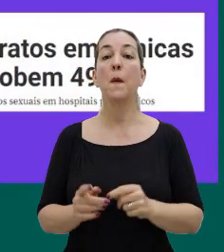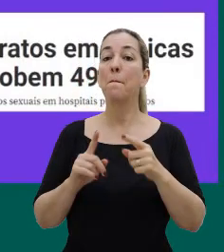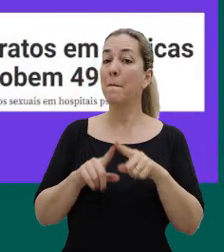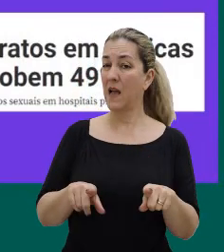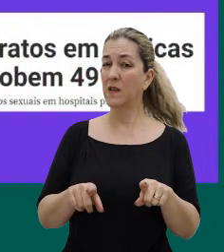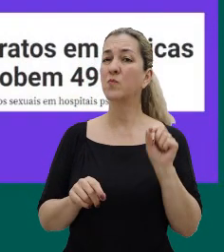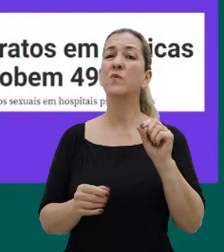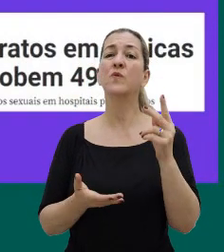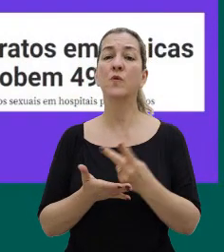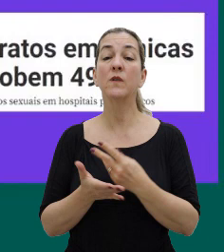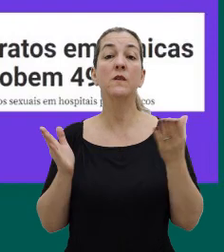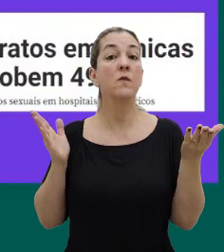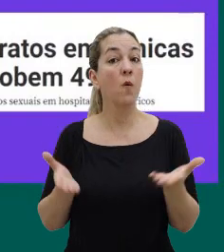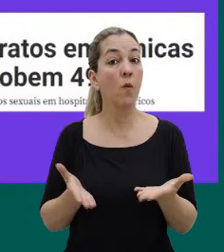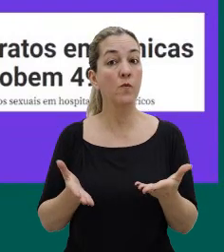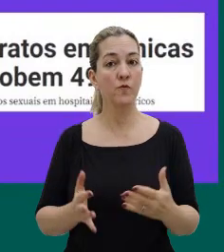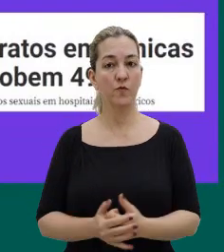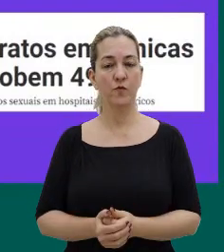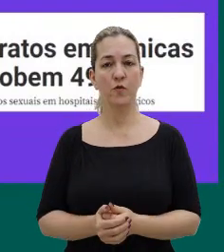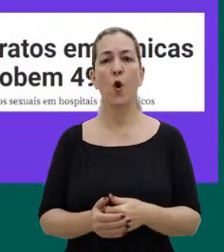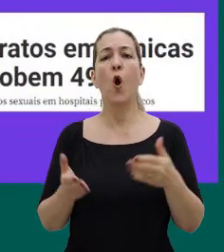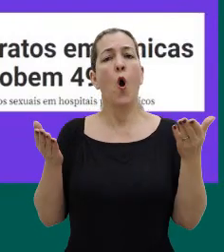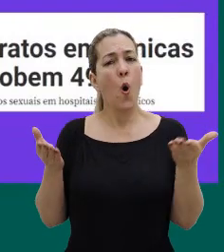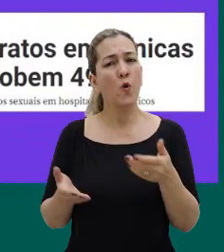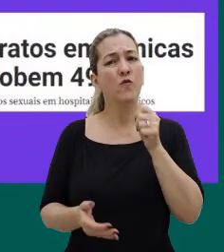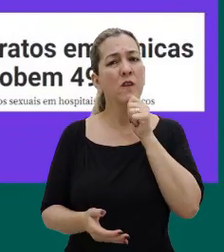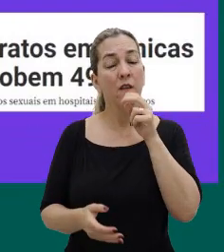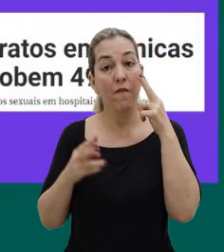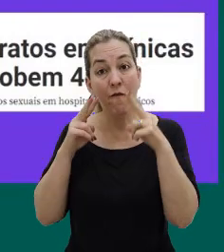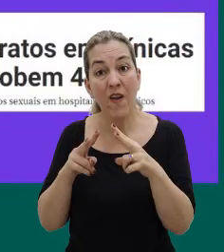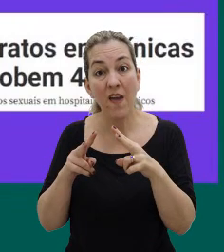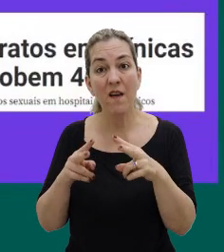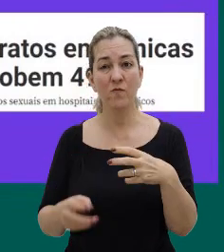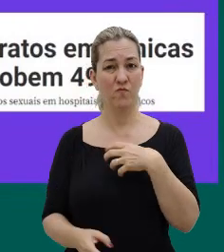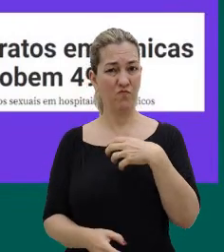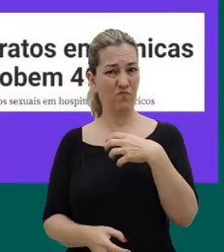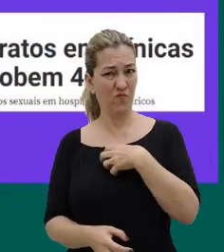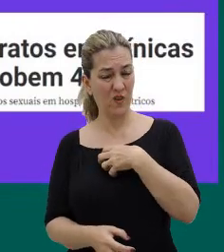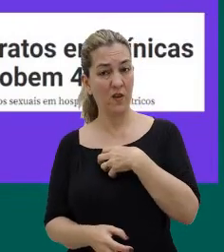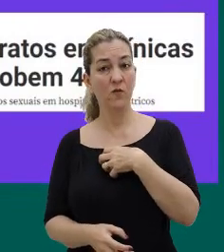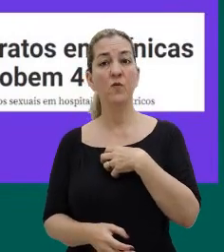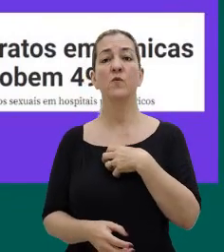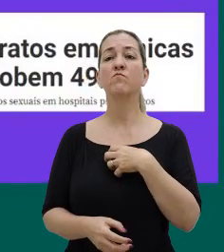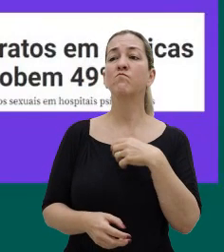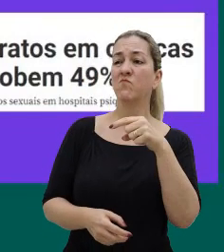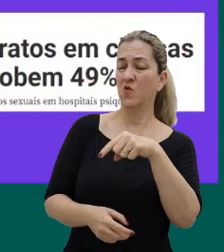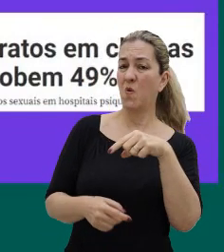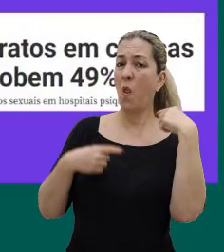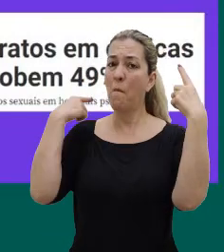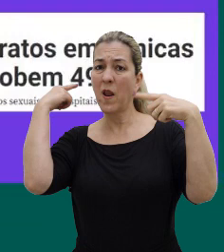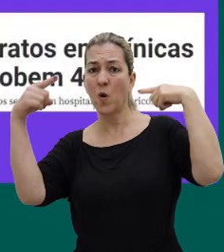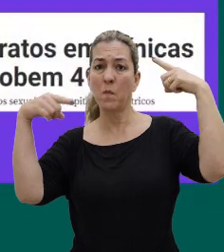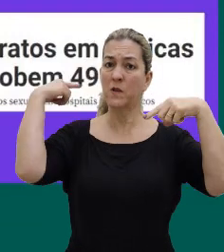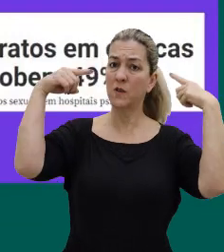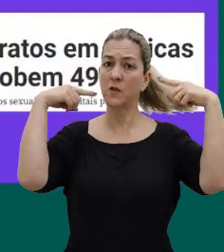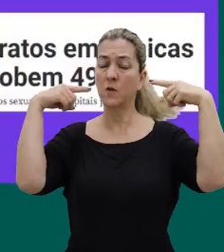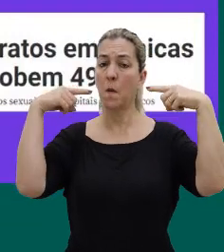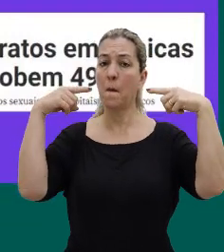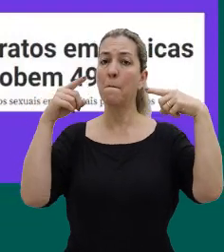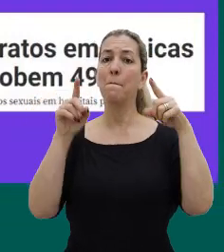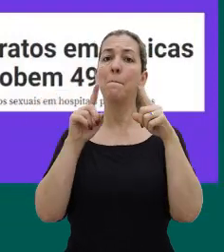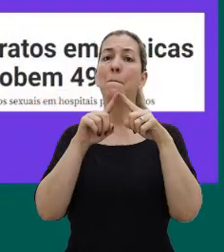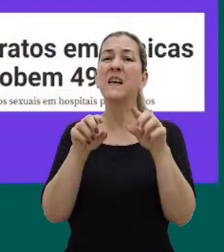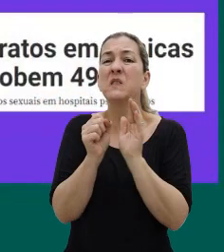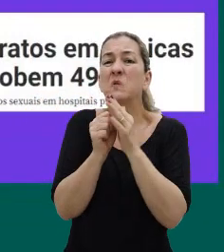mas o que acontece hoje, né, hoje a gente ainda vê uma forma de manicomialização, só que travestida,